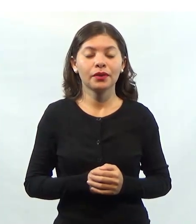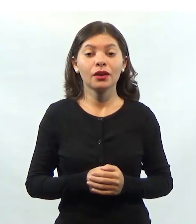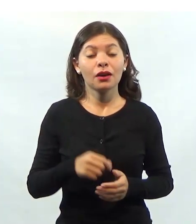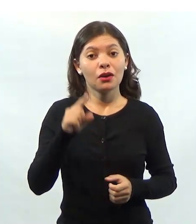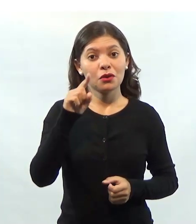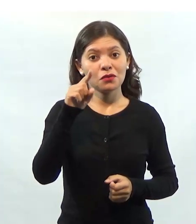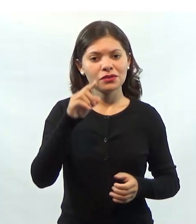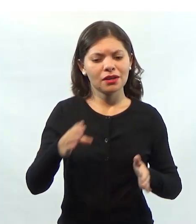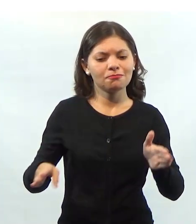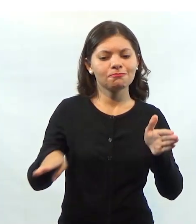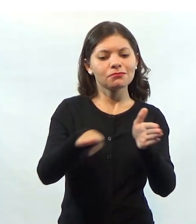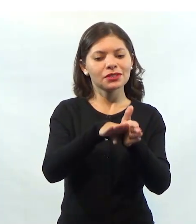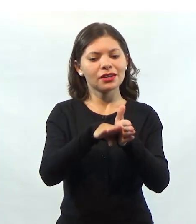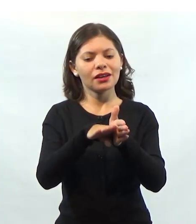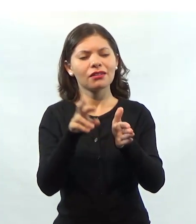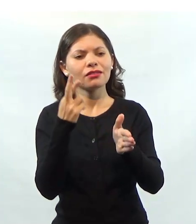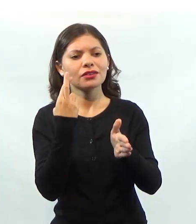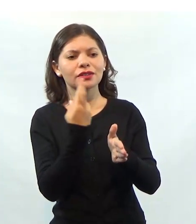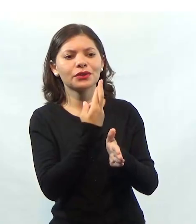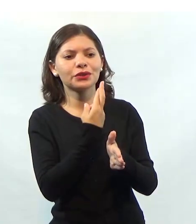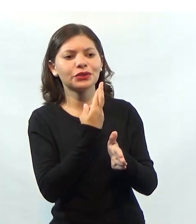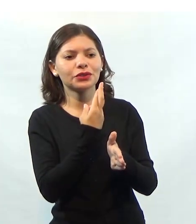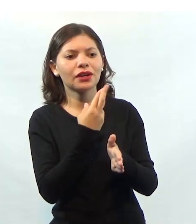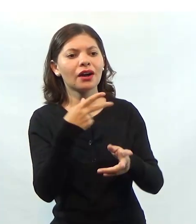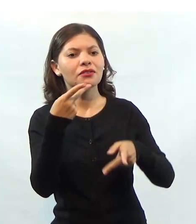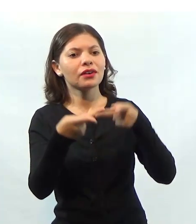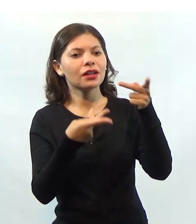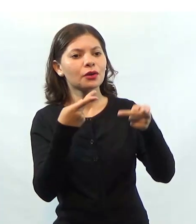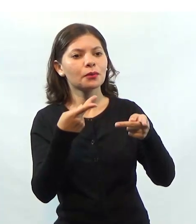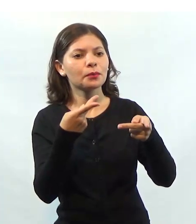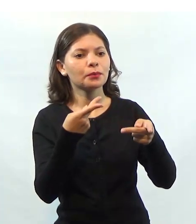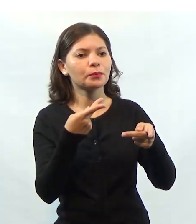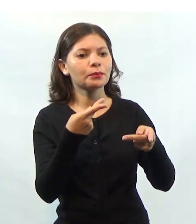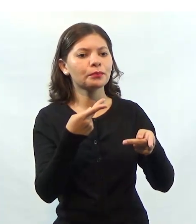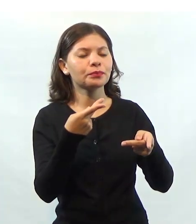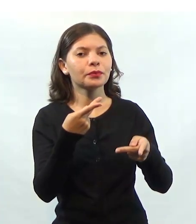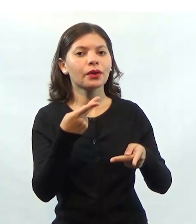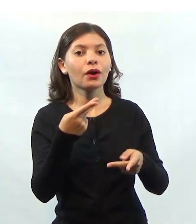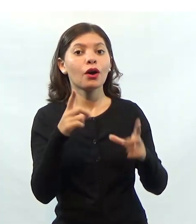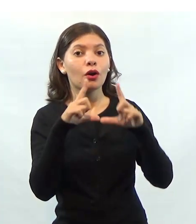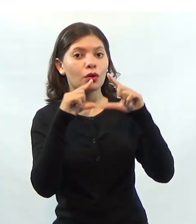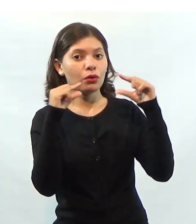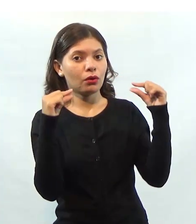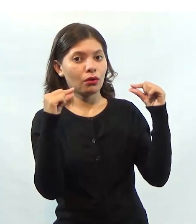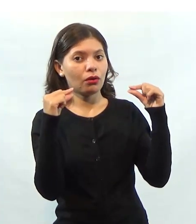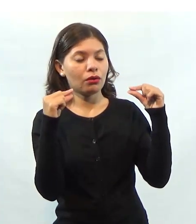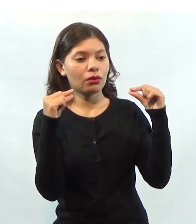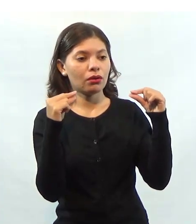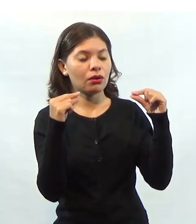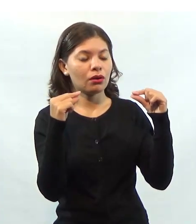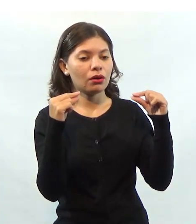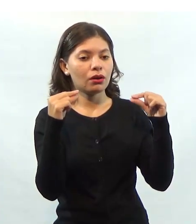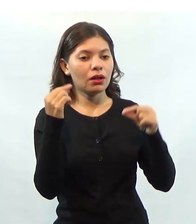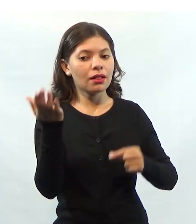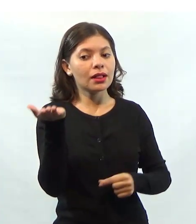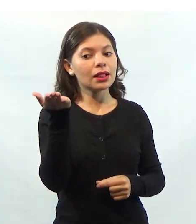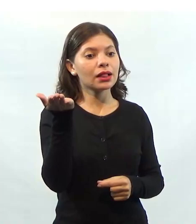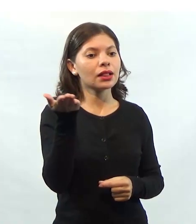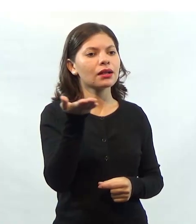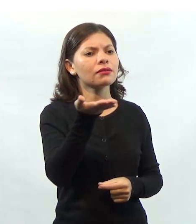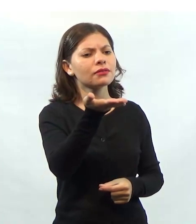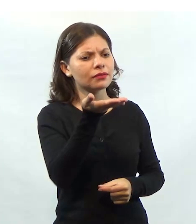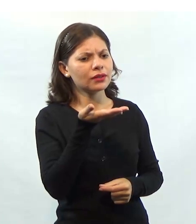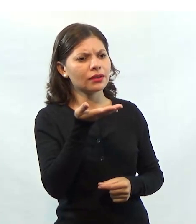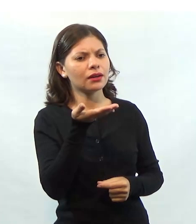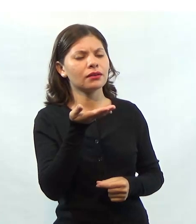Você chega num restaurante e fala para o garçom, olha, eu quero uma porção de